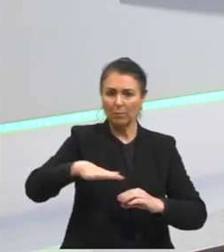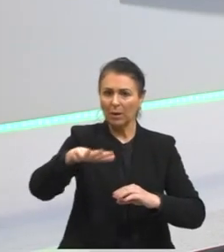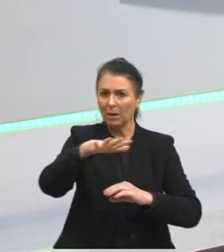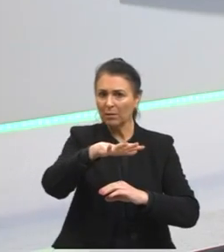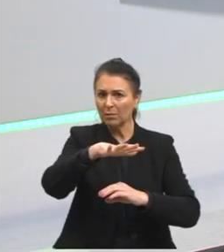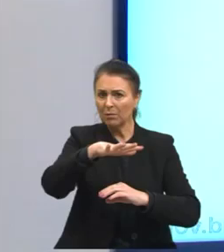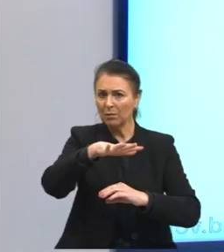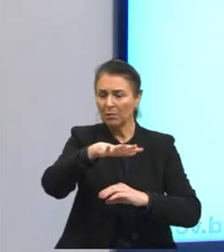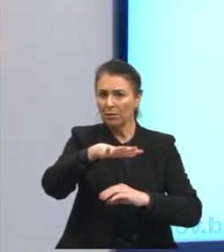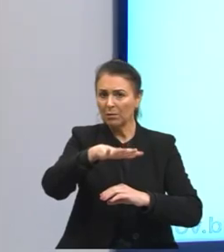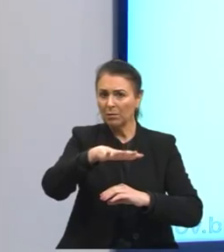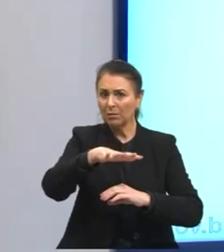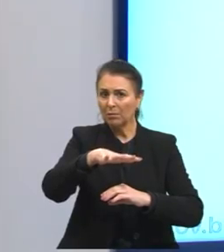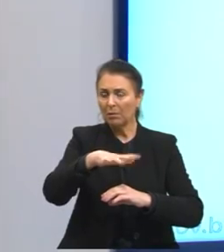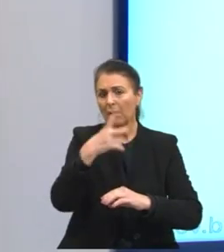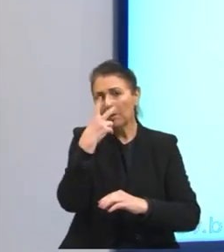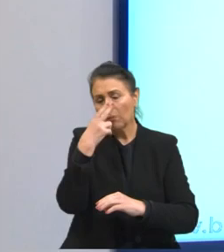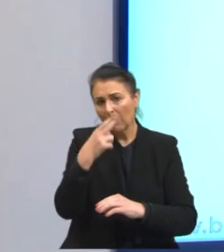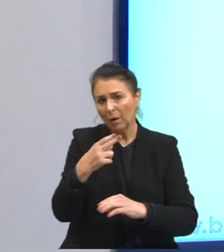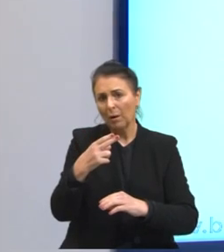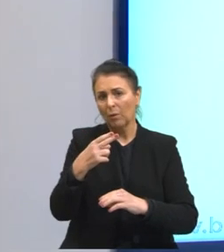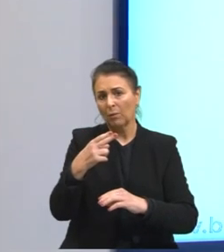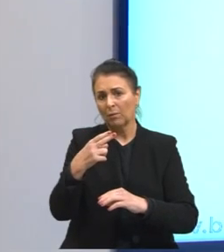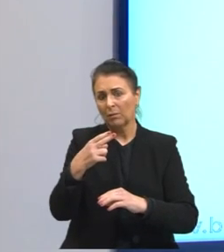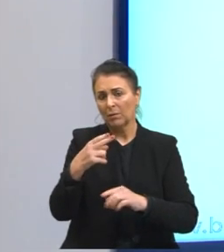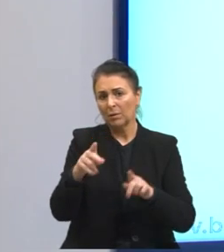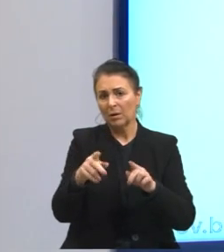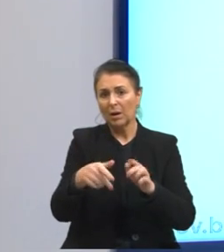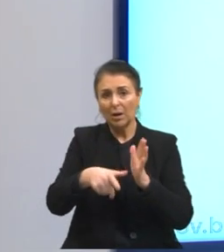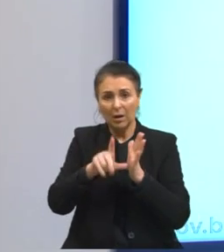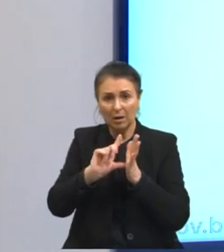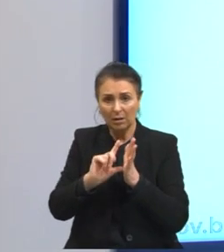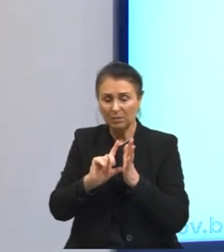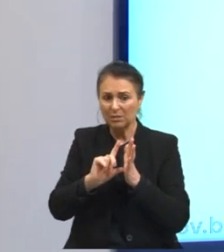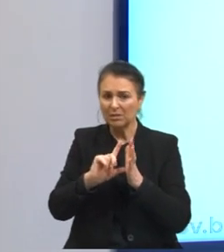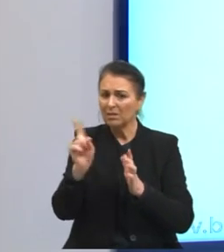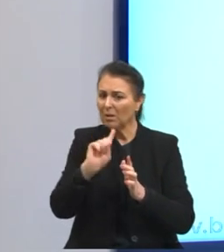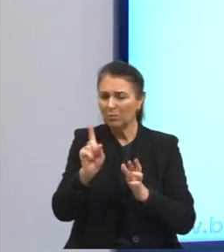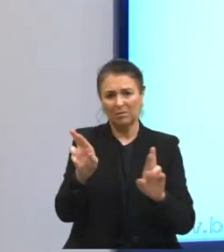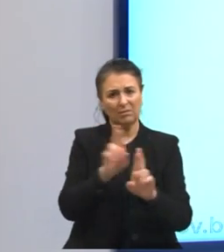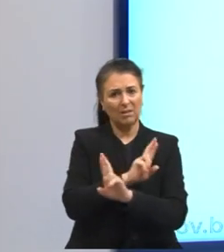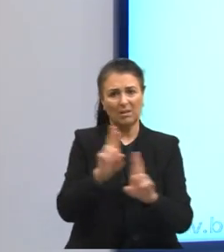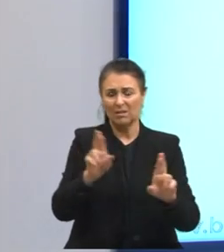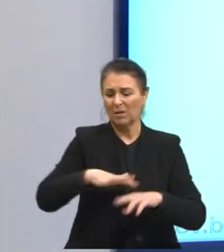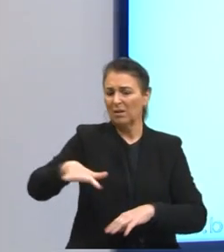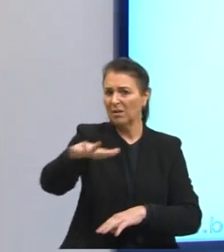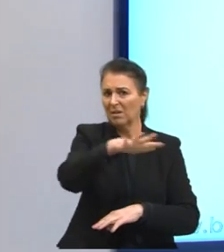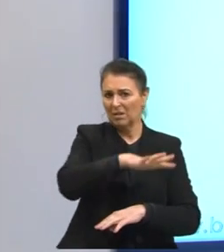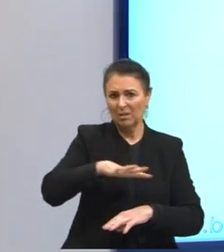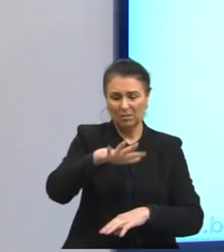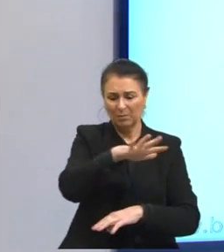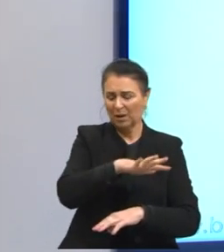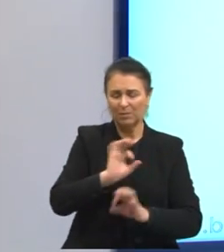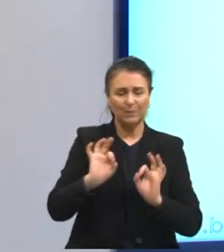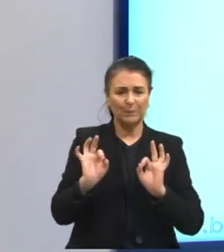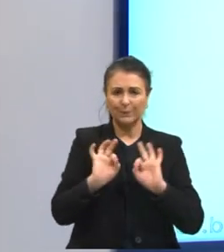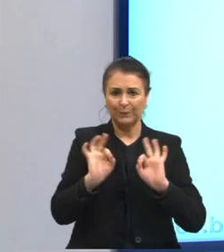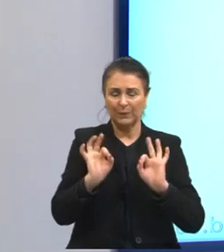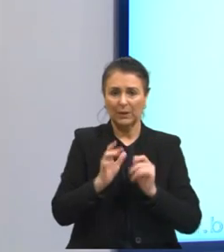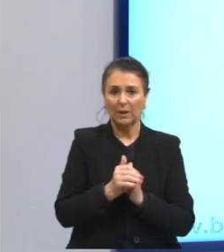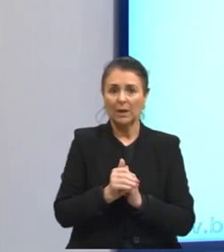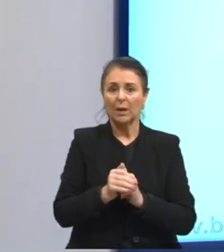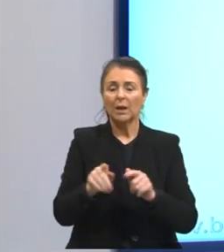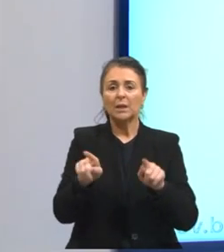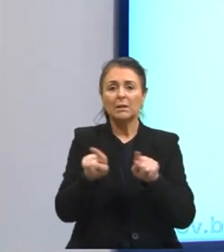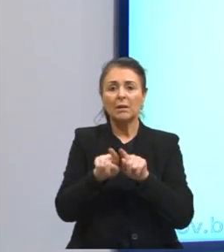mesma coisa da letra B, nós vamos descartar porque não se refere, essa expressão não se refere a espaço, não se refere a ambiente. E narrar a